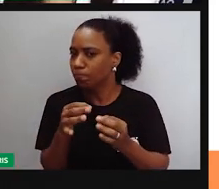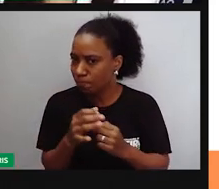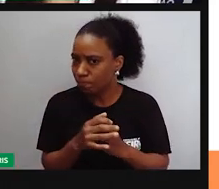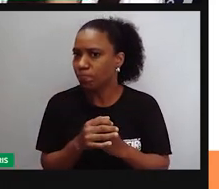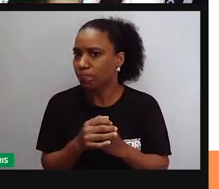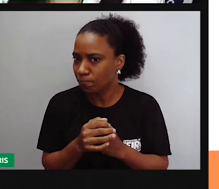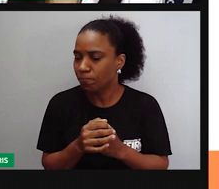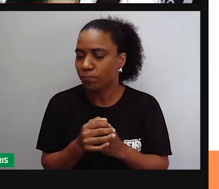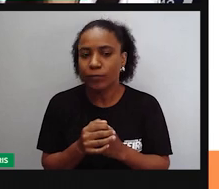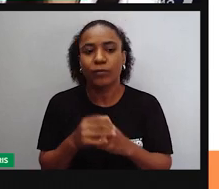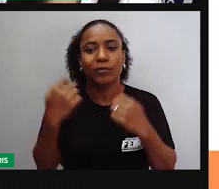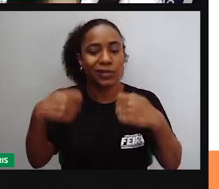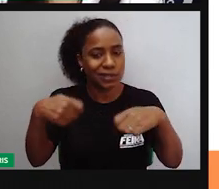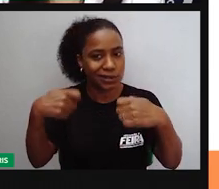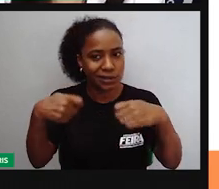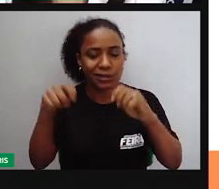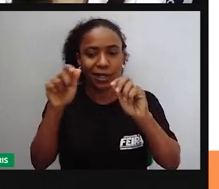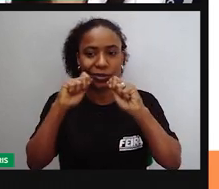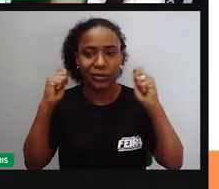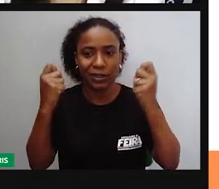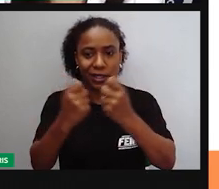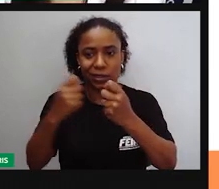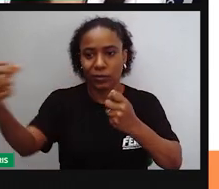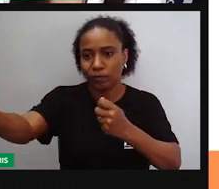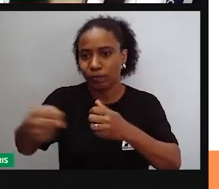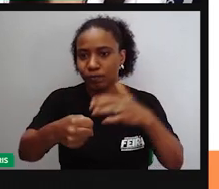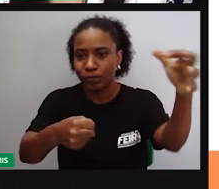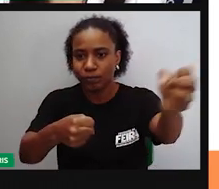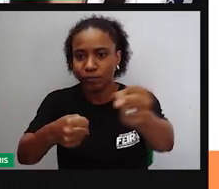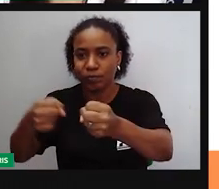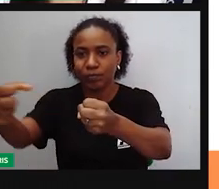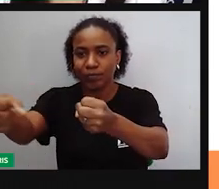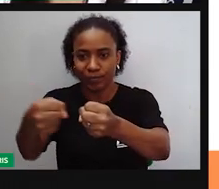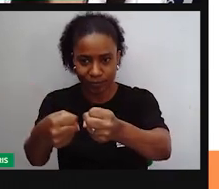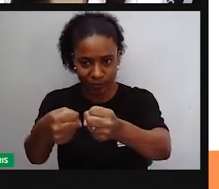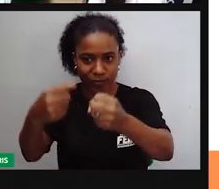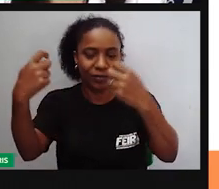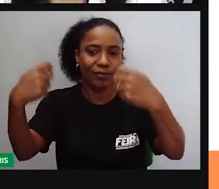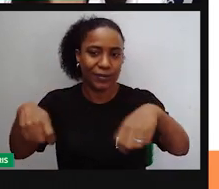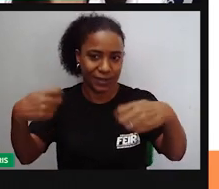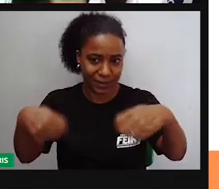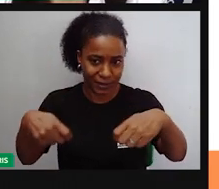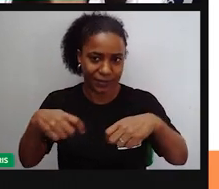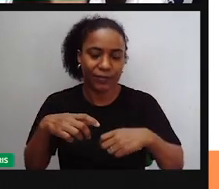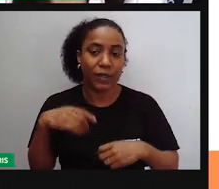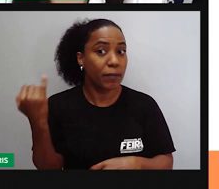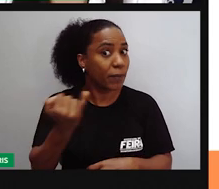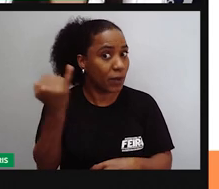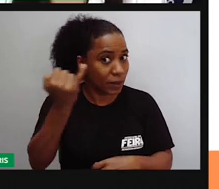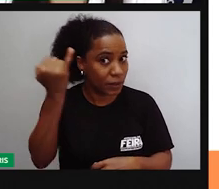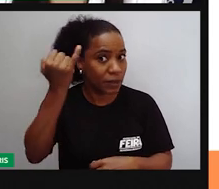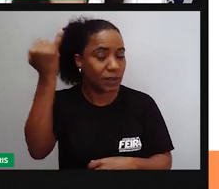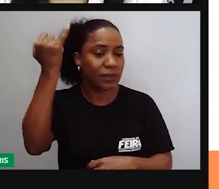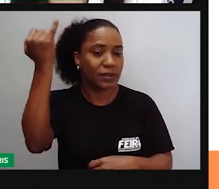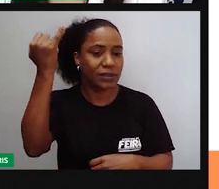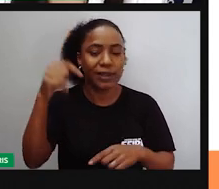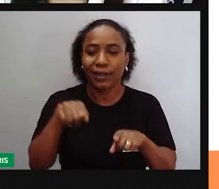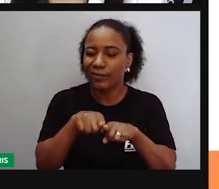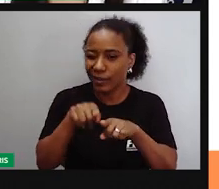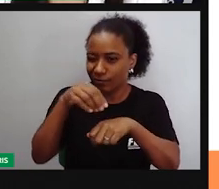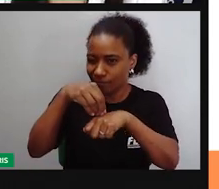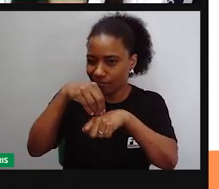Da associação, do grupo que está sendo representado. É muito importante a gente lembrar também de uma informação.